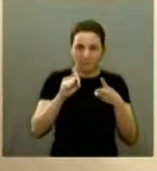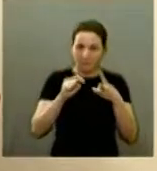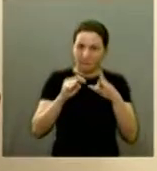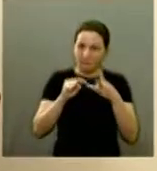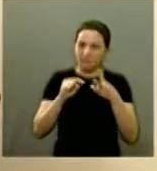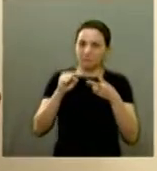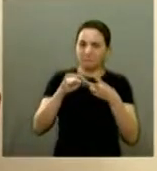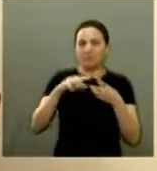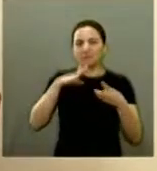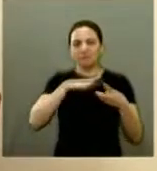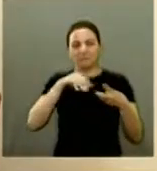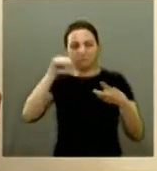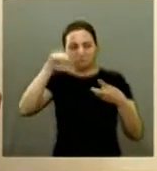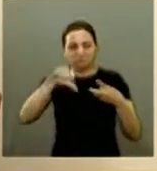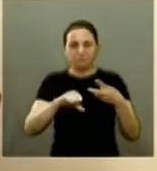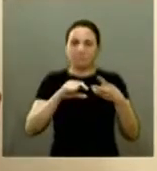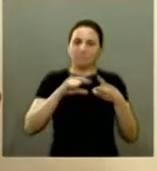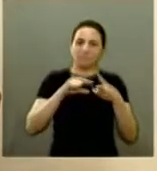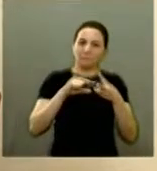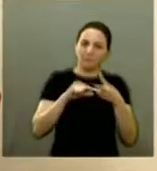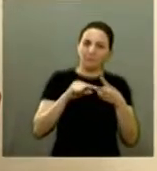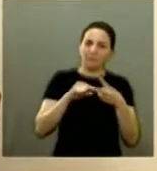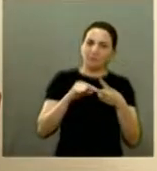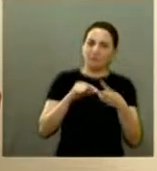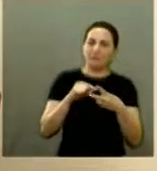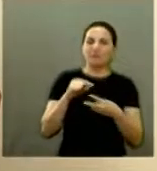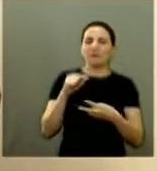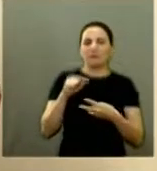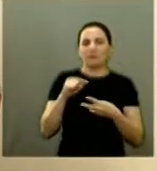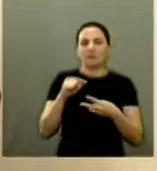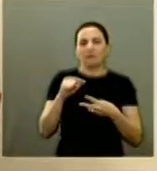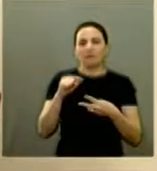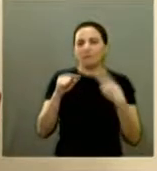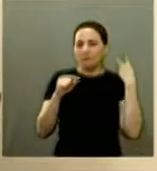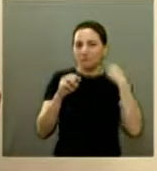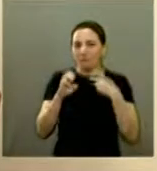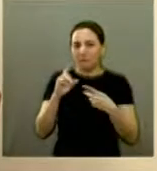prejudicada mas também lembrar o vereador Edio né que